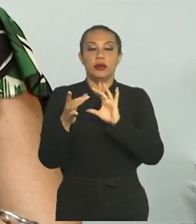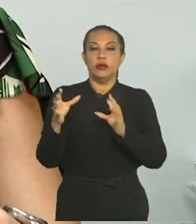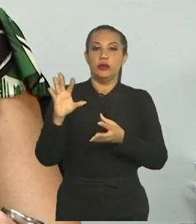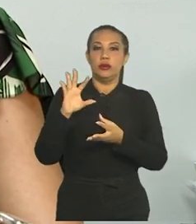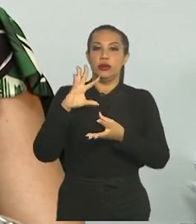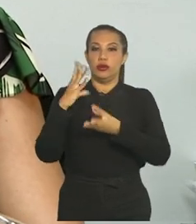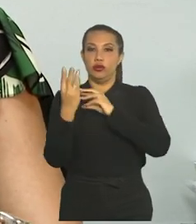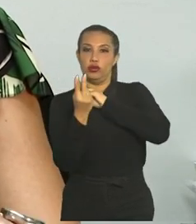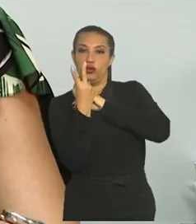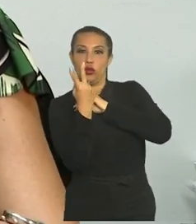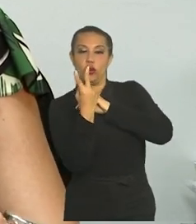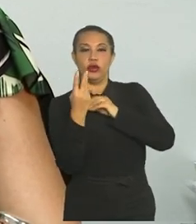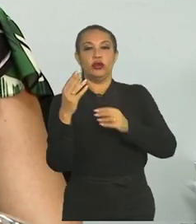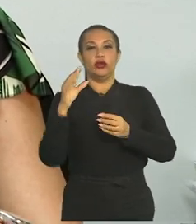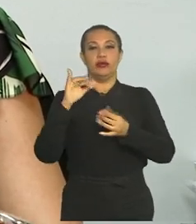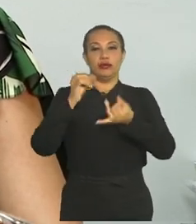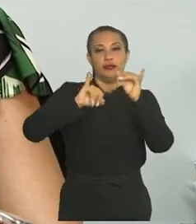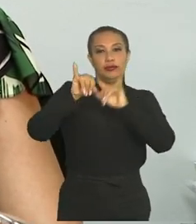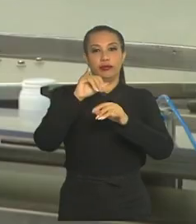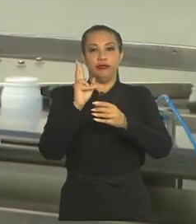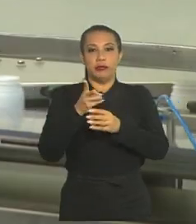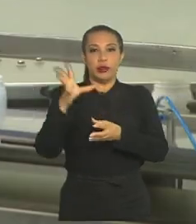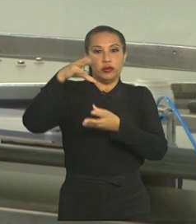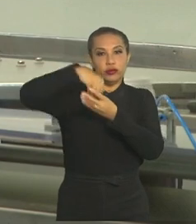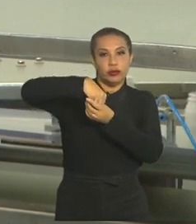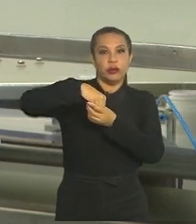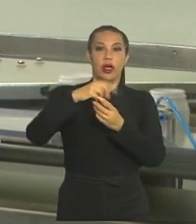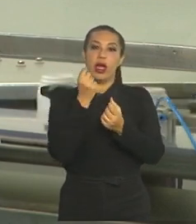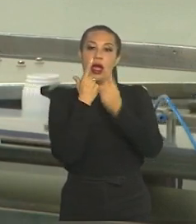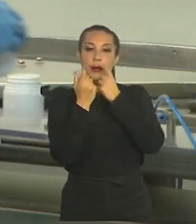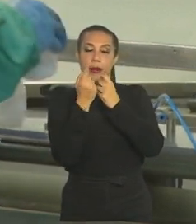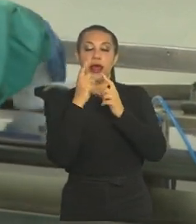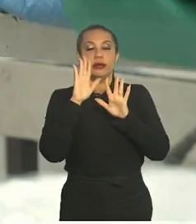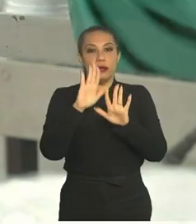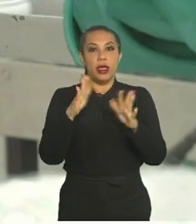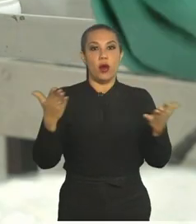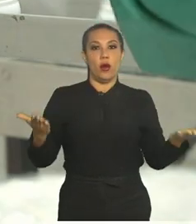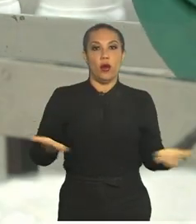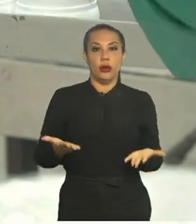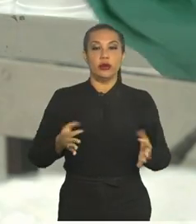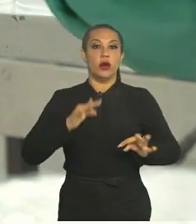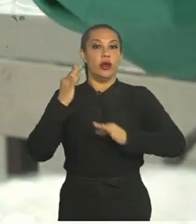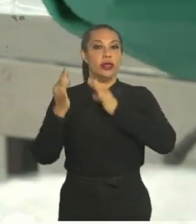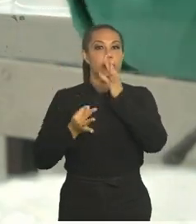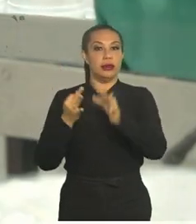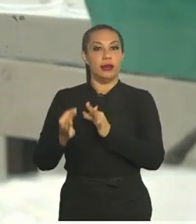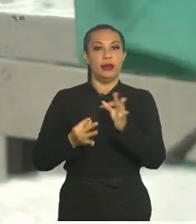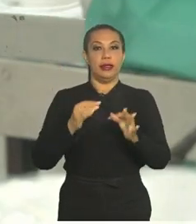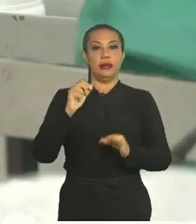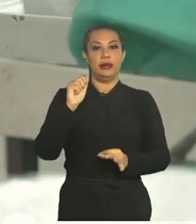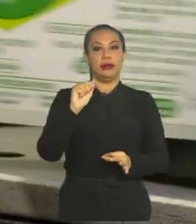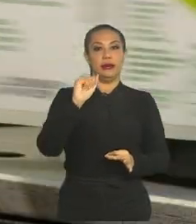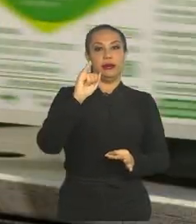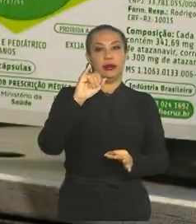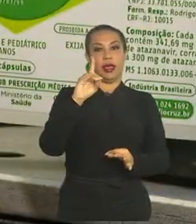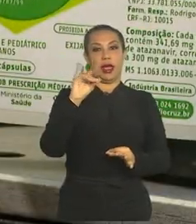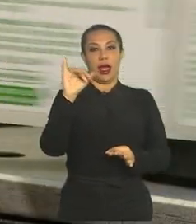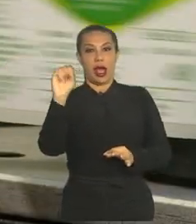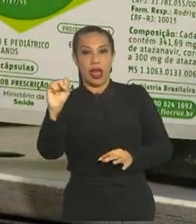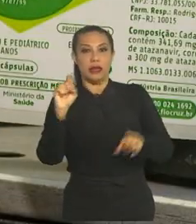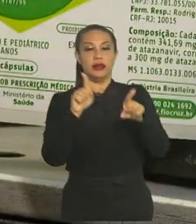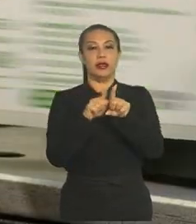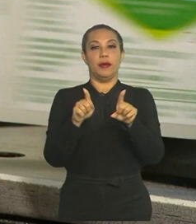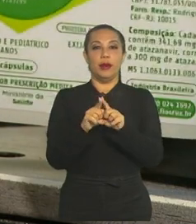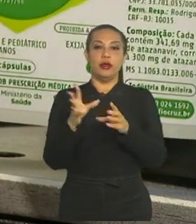vezes, de dois princípios ativos no mesmo medicamento. Temos essa condição hoje para tratamento da AIDS, temos essa condição de